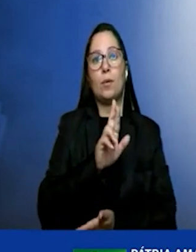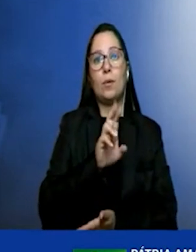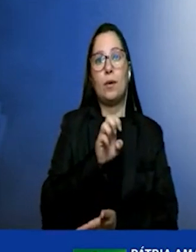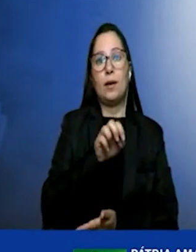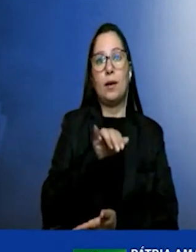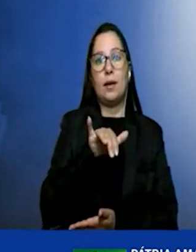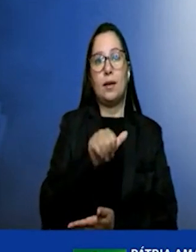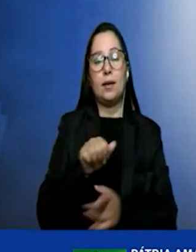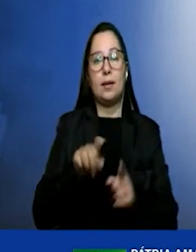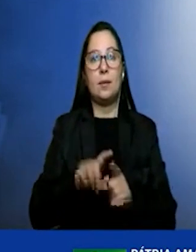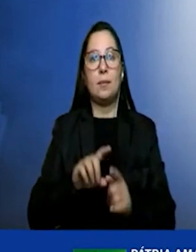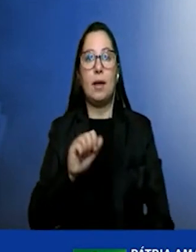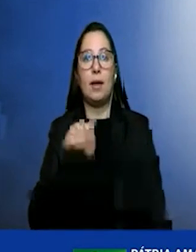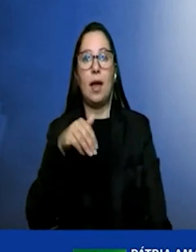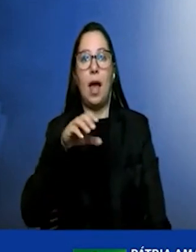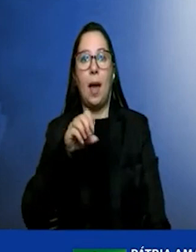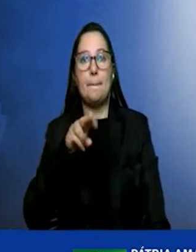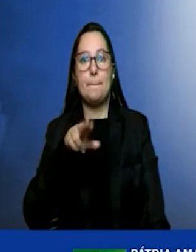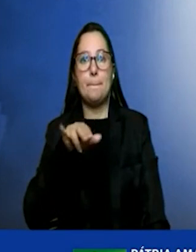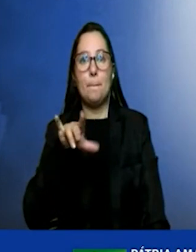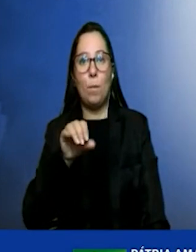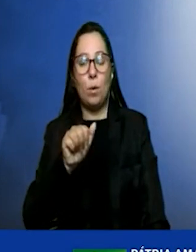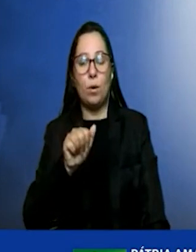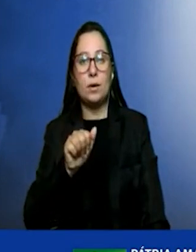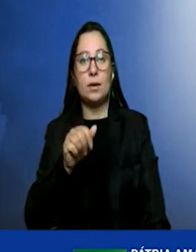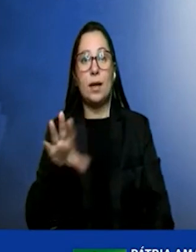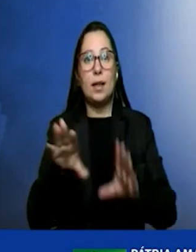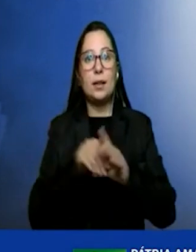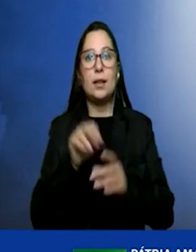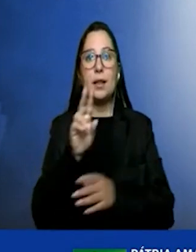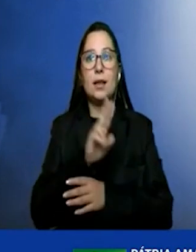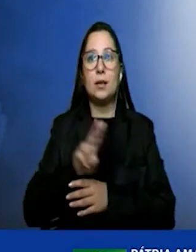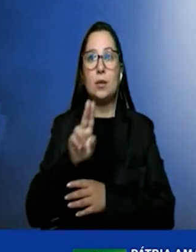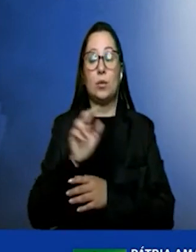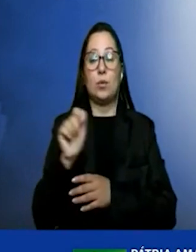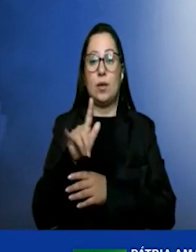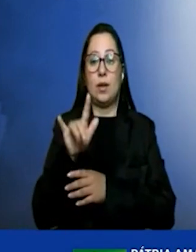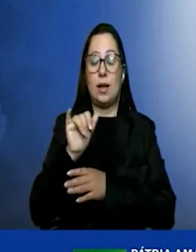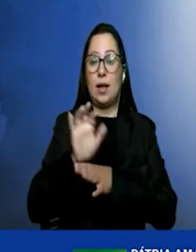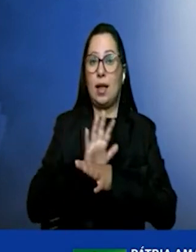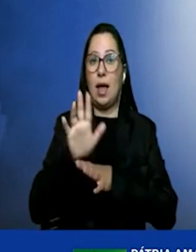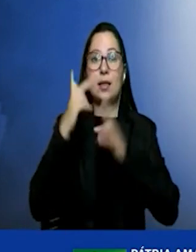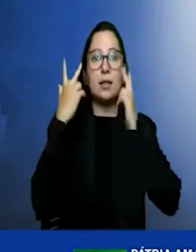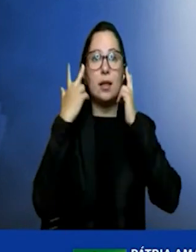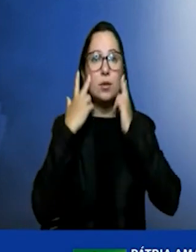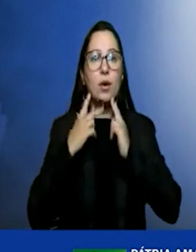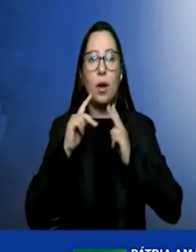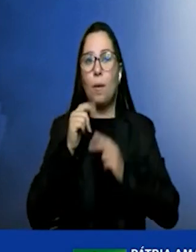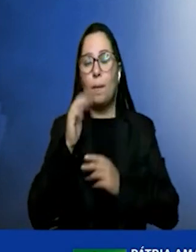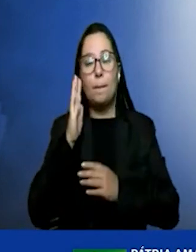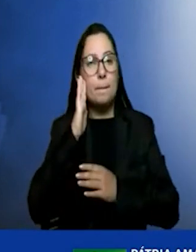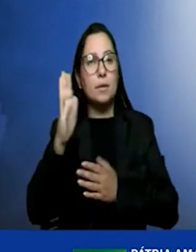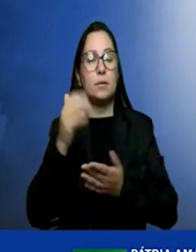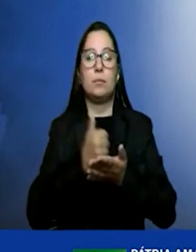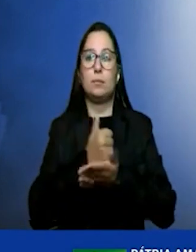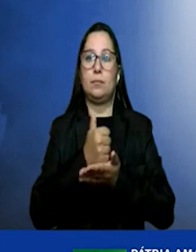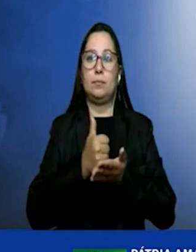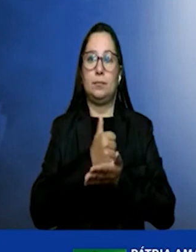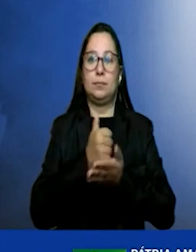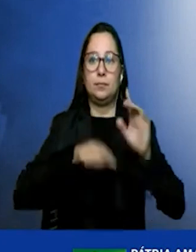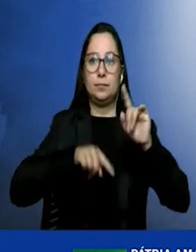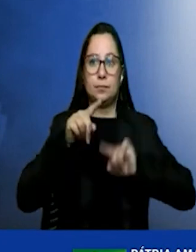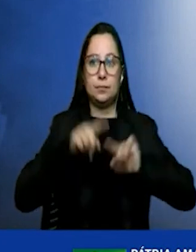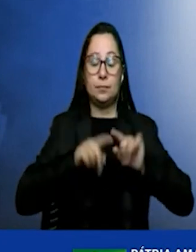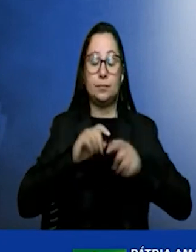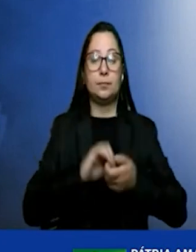a partir da utilização de gás natural como principal matéria-prima, a Unigel passou a